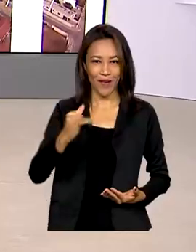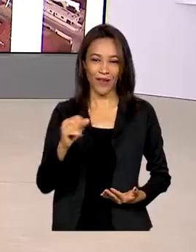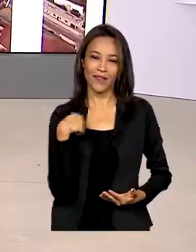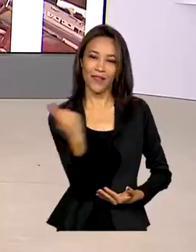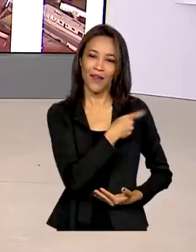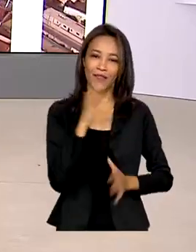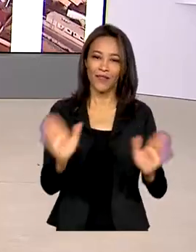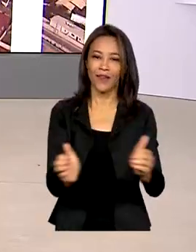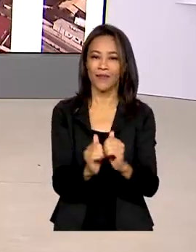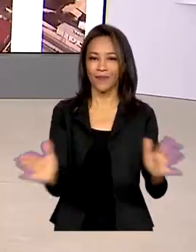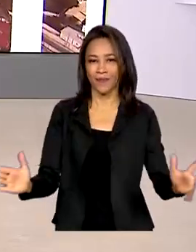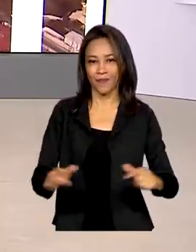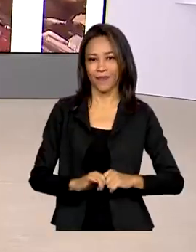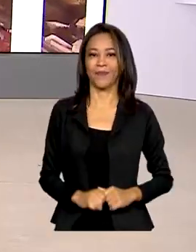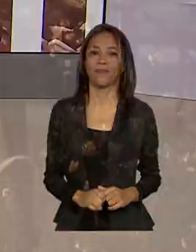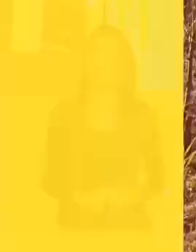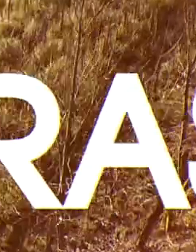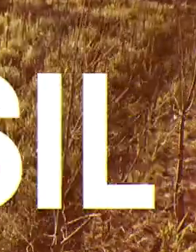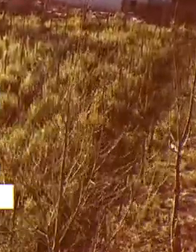o Brasil em Dia já está no ar.